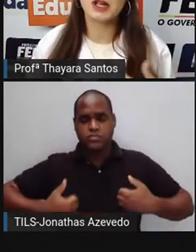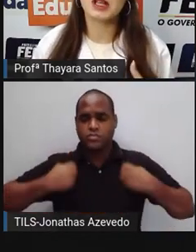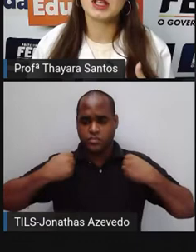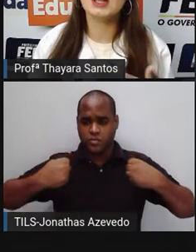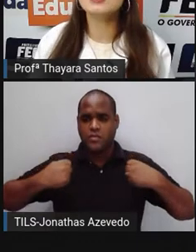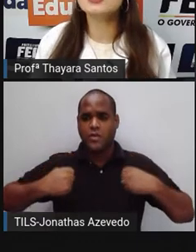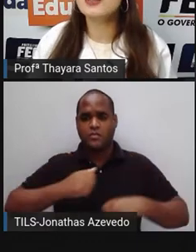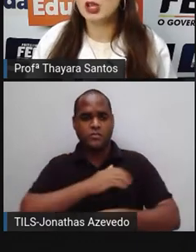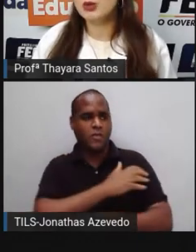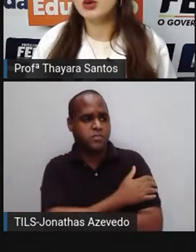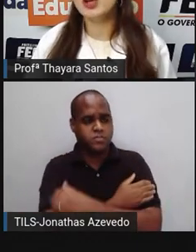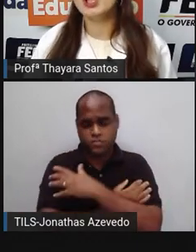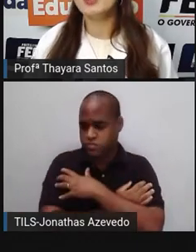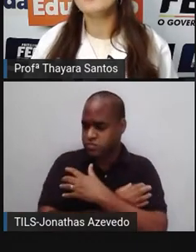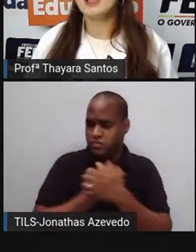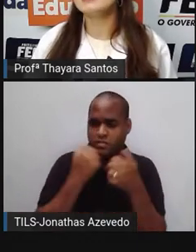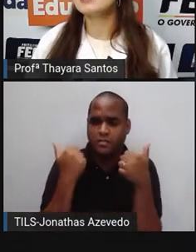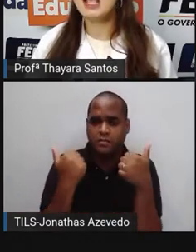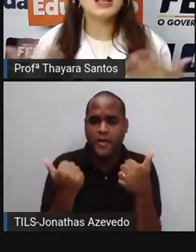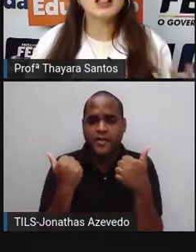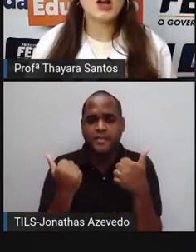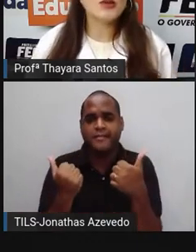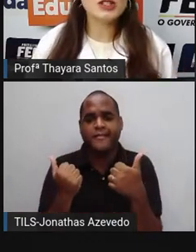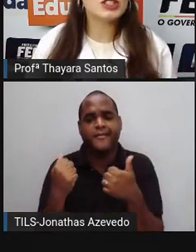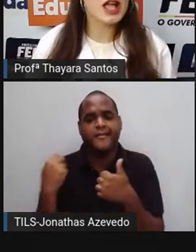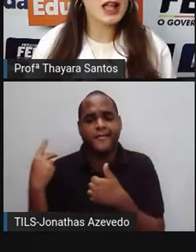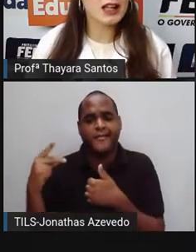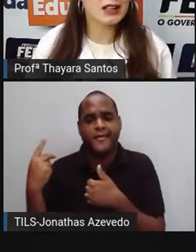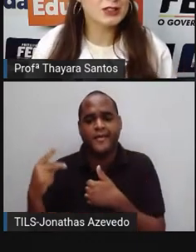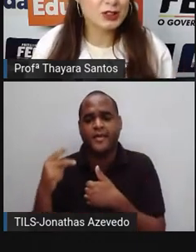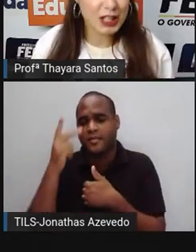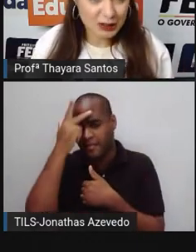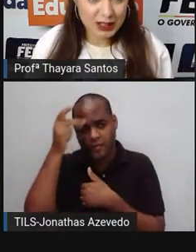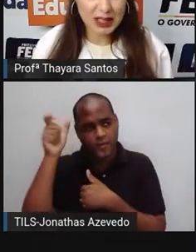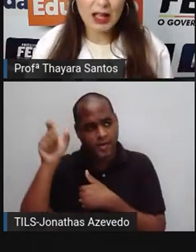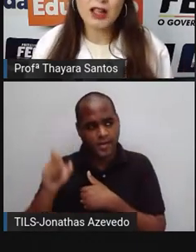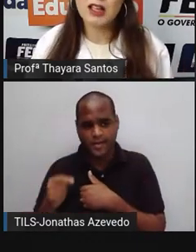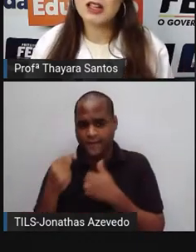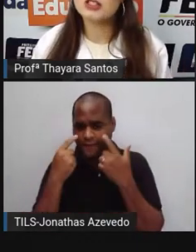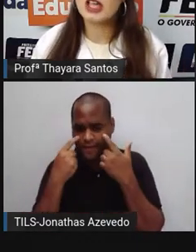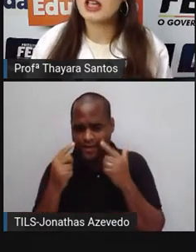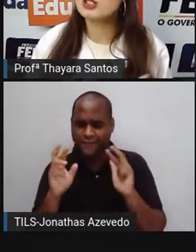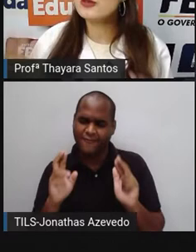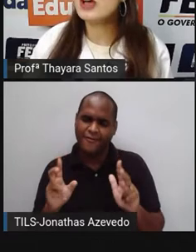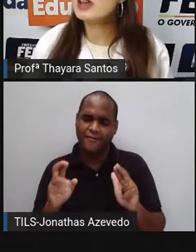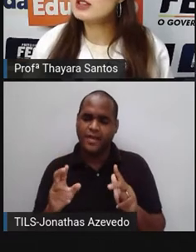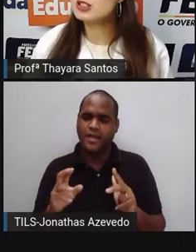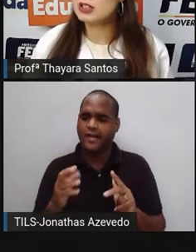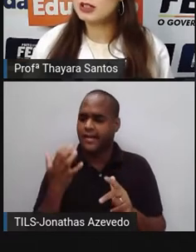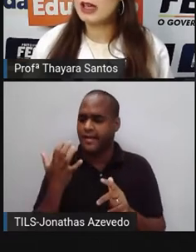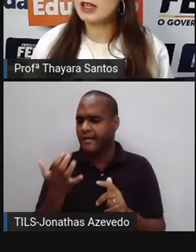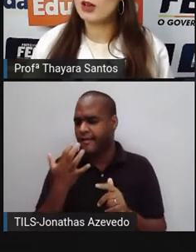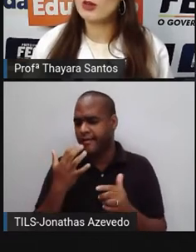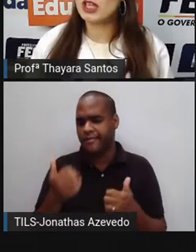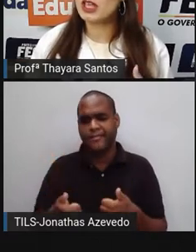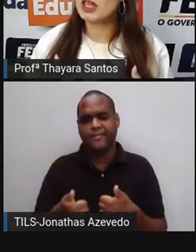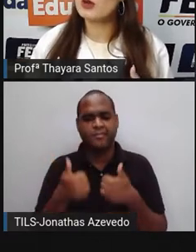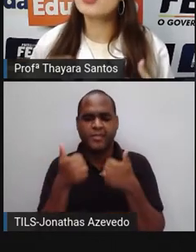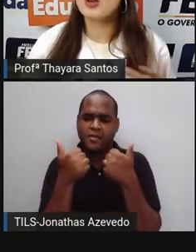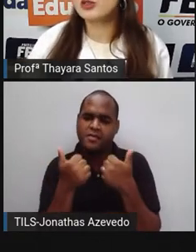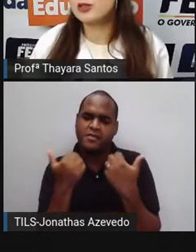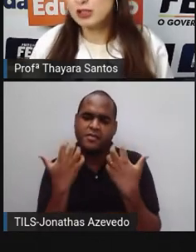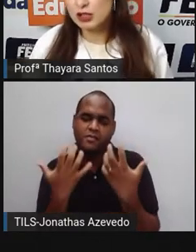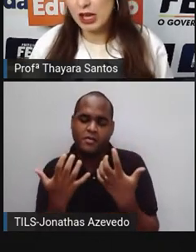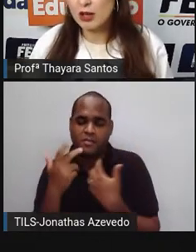aquele indivíduo, mas ele não enxerga do jeito que está. Ele enxerga diferente daquilo que